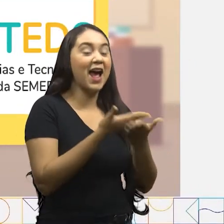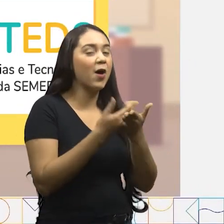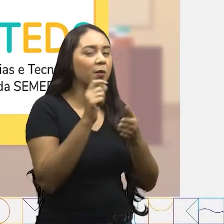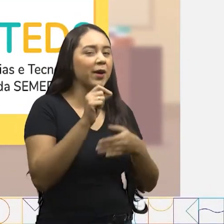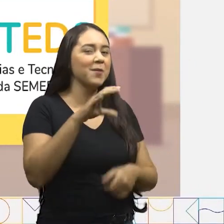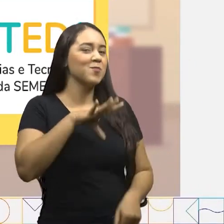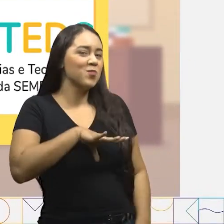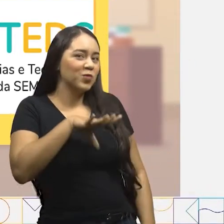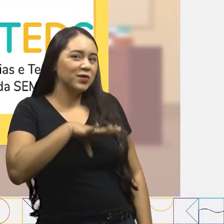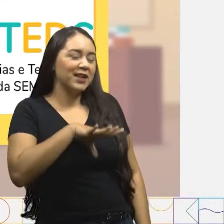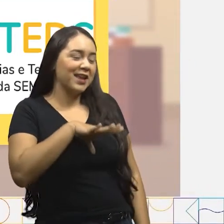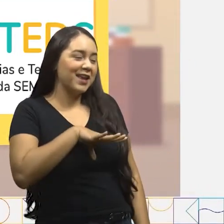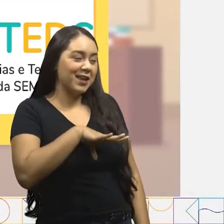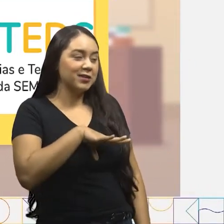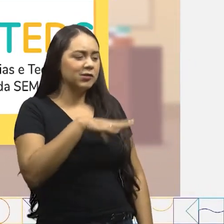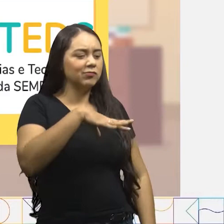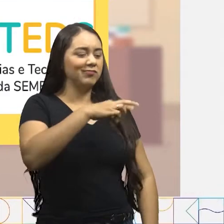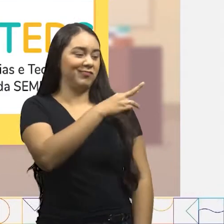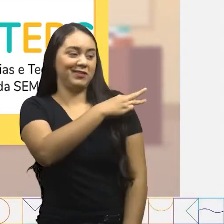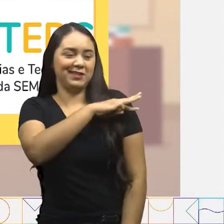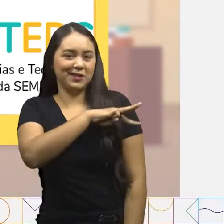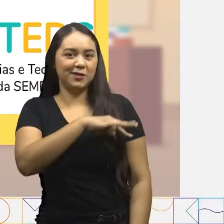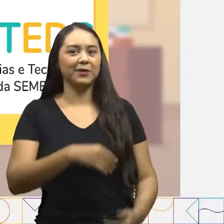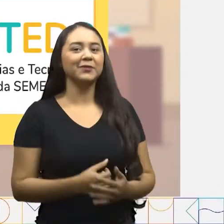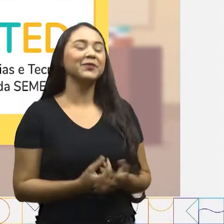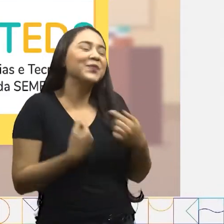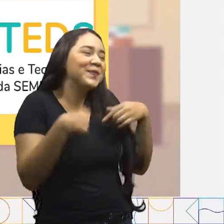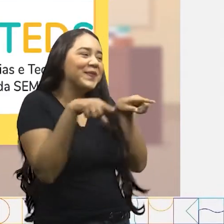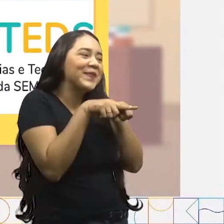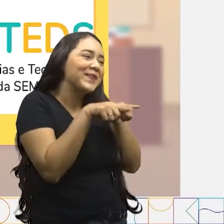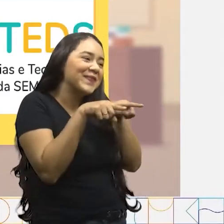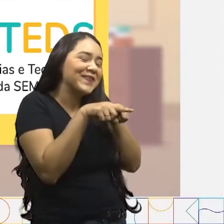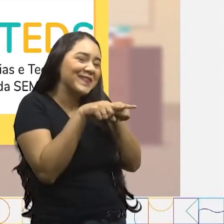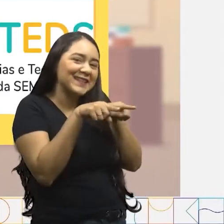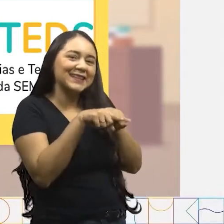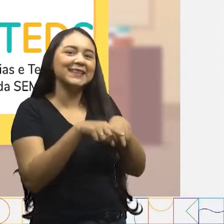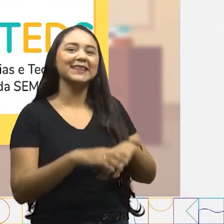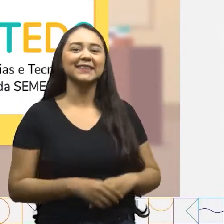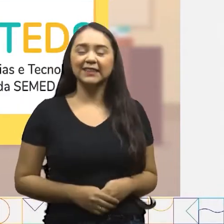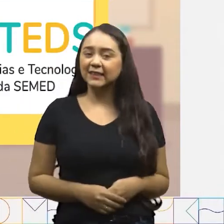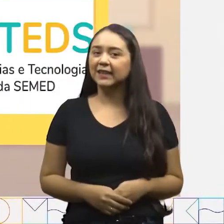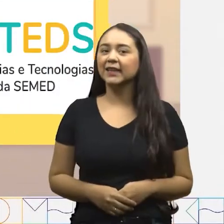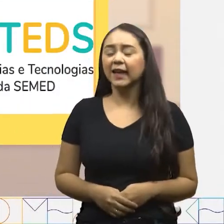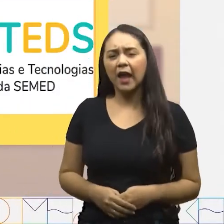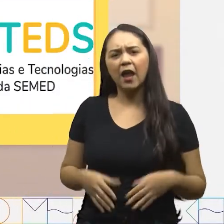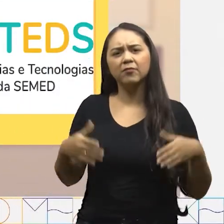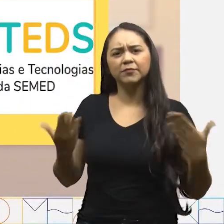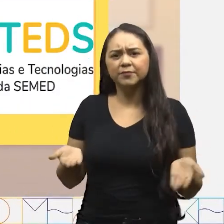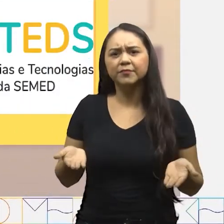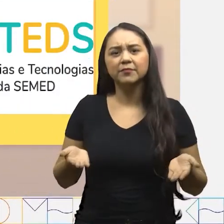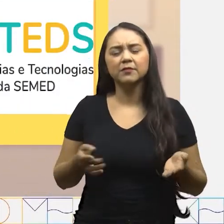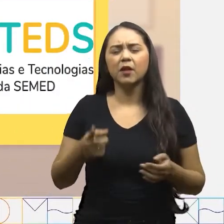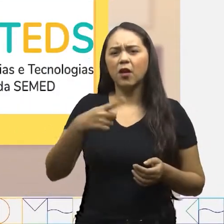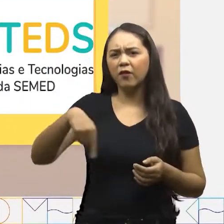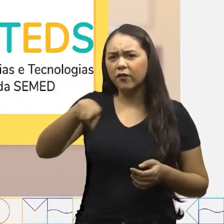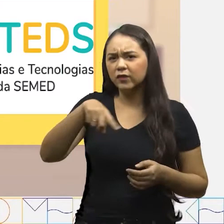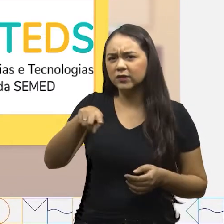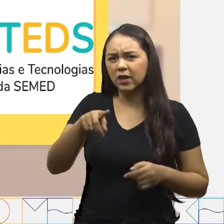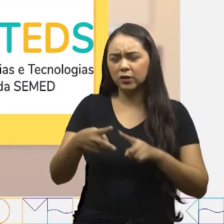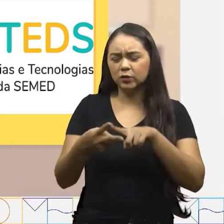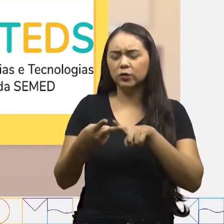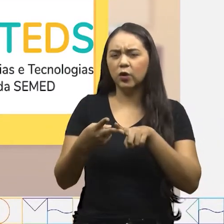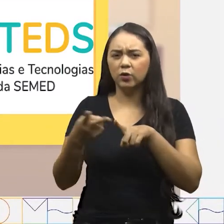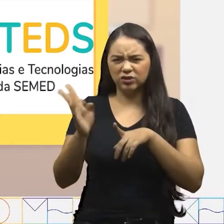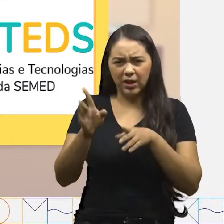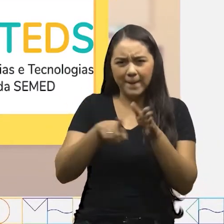da aula de língua portuguesa do terceiro ano. Eu também, eu também! E por falar nisso, vocês